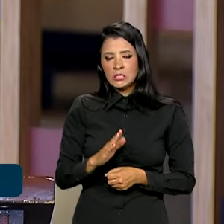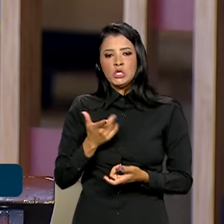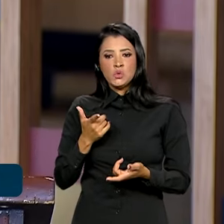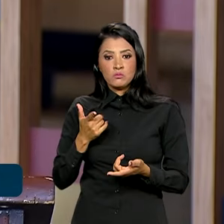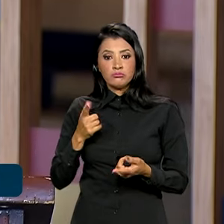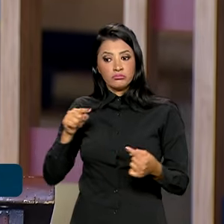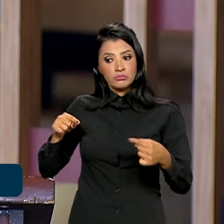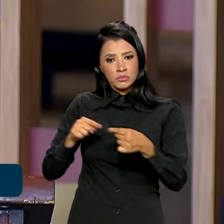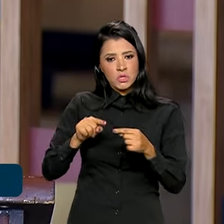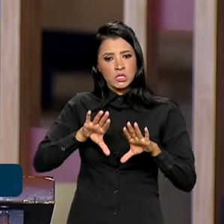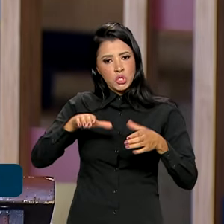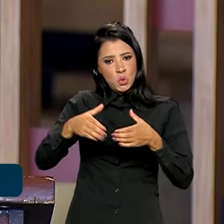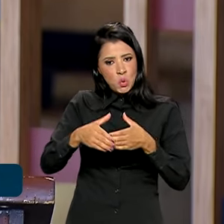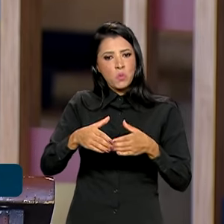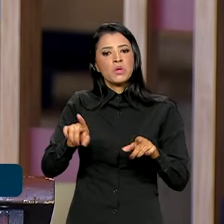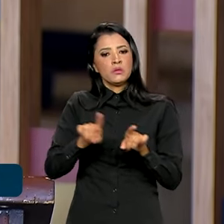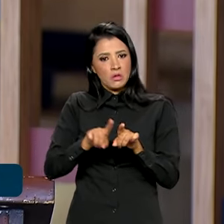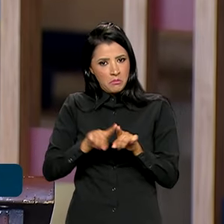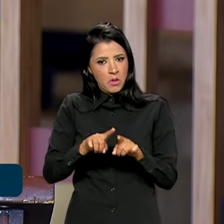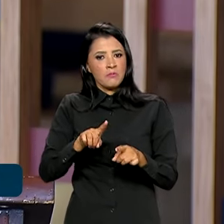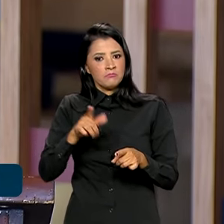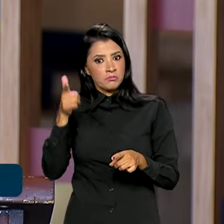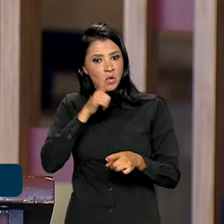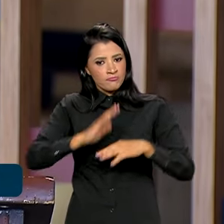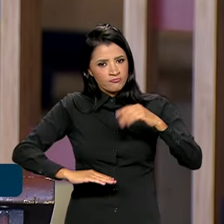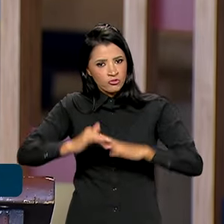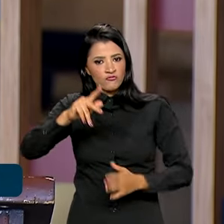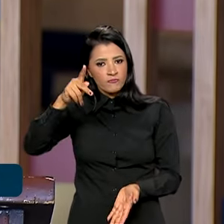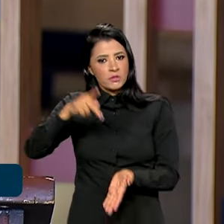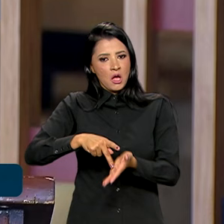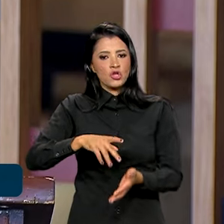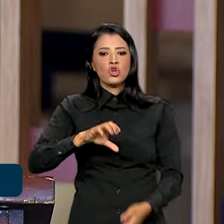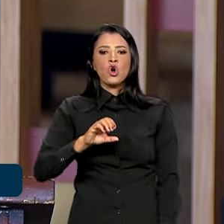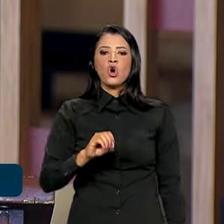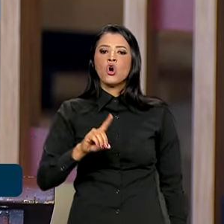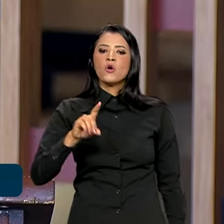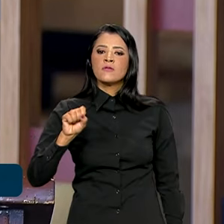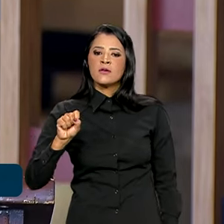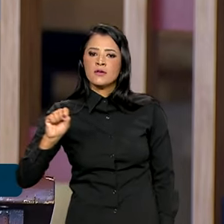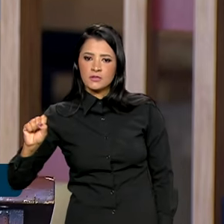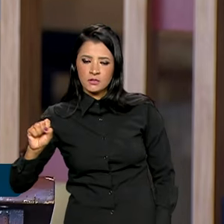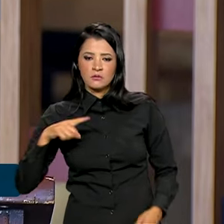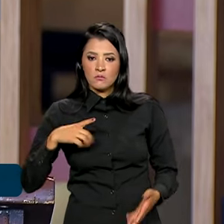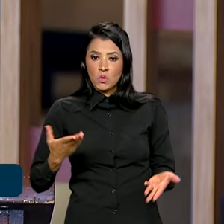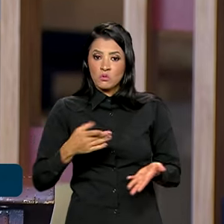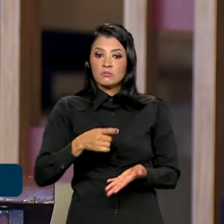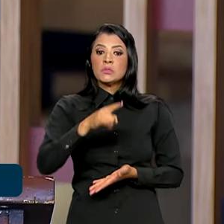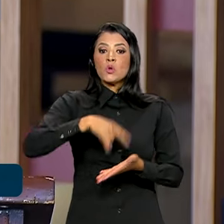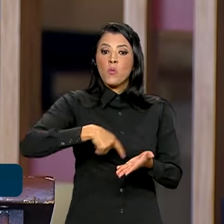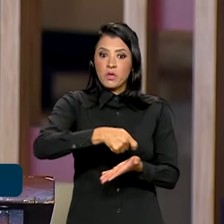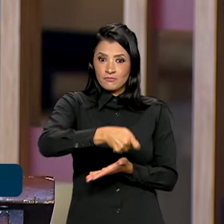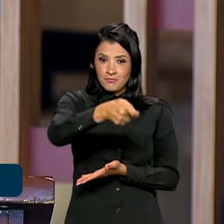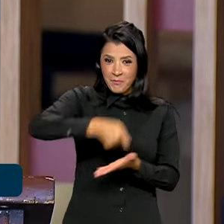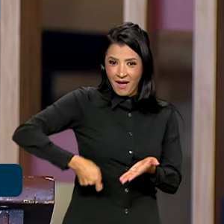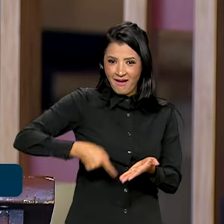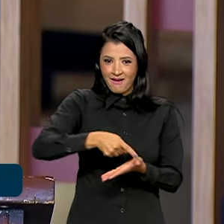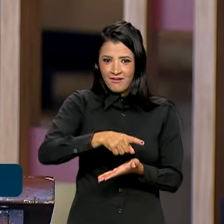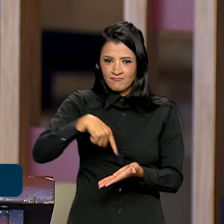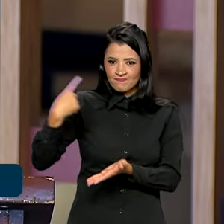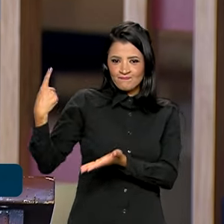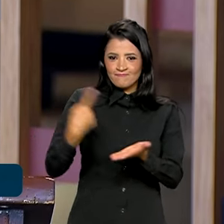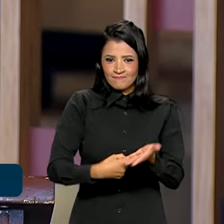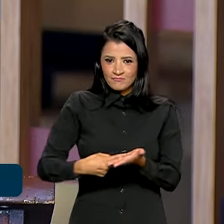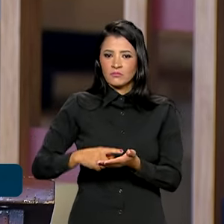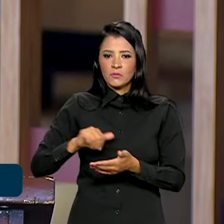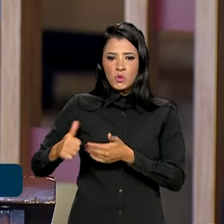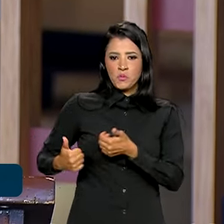no cumprimento da implementação dos ODSs. Hoje também acabamos de assinar o Marco de Cooperação para o